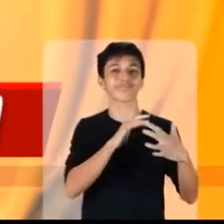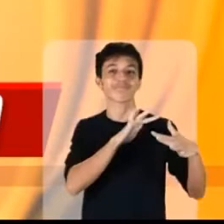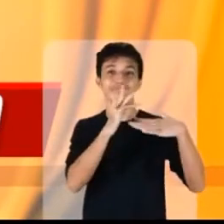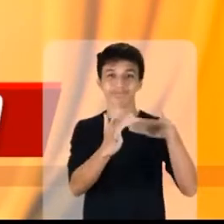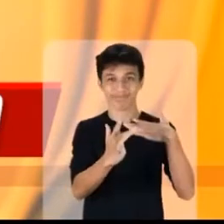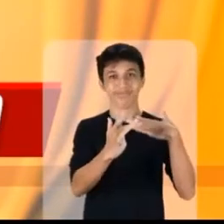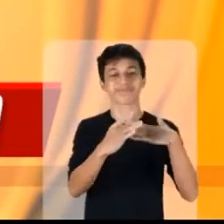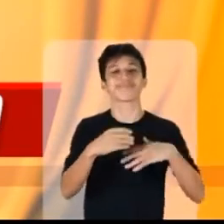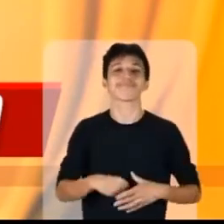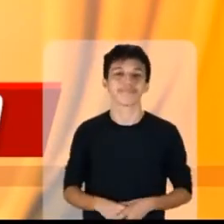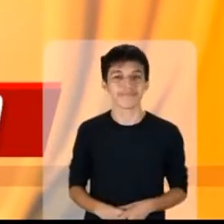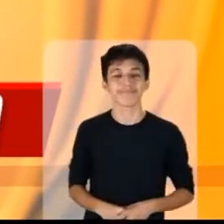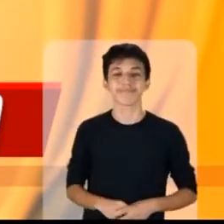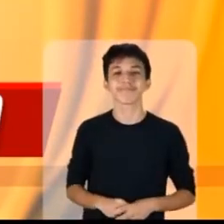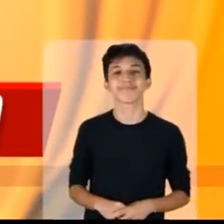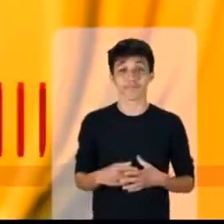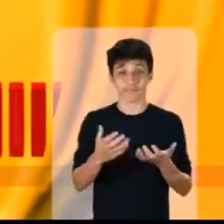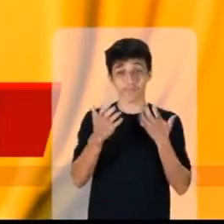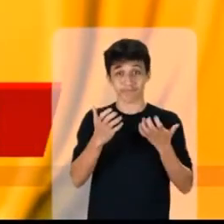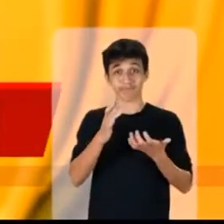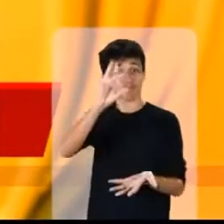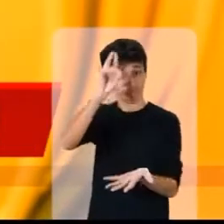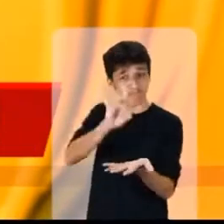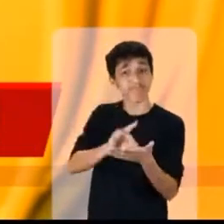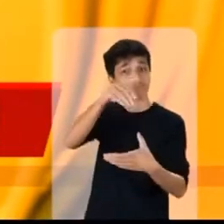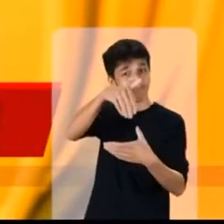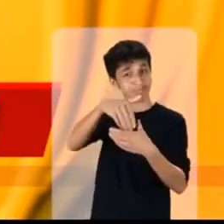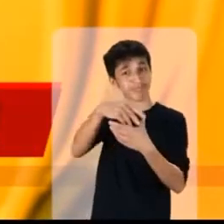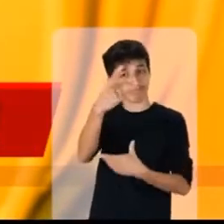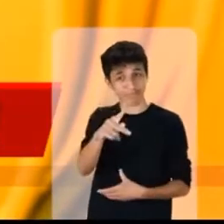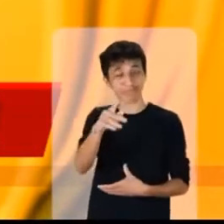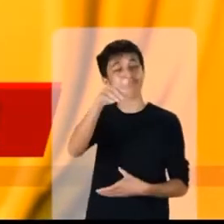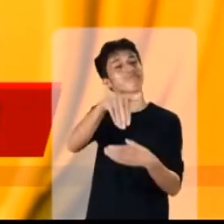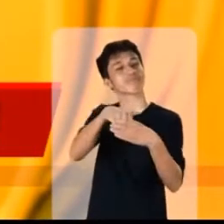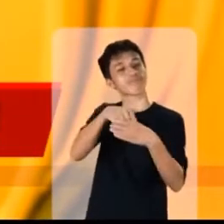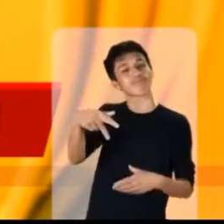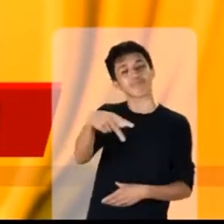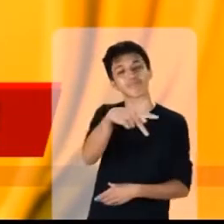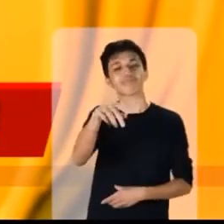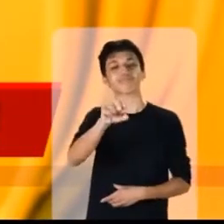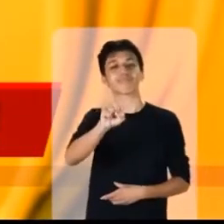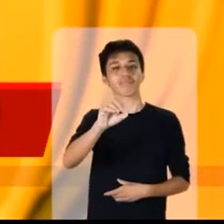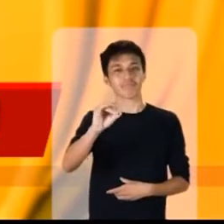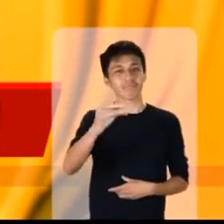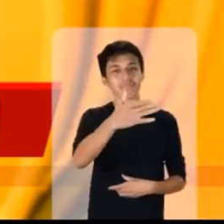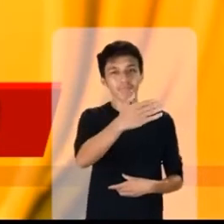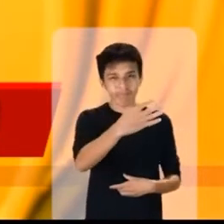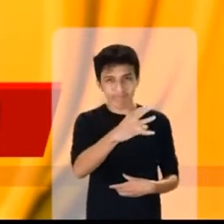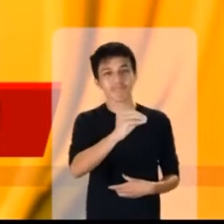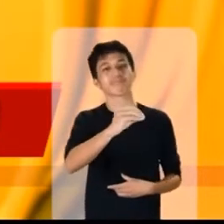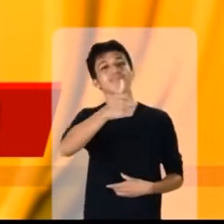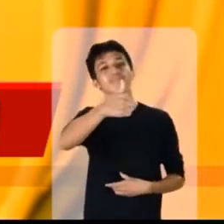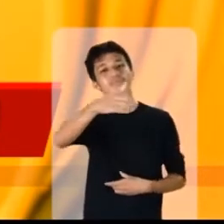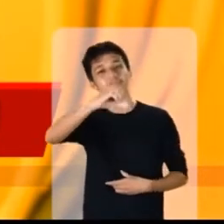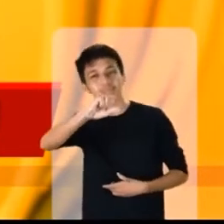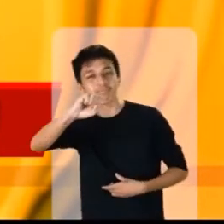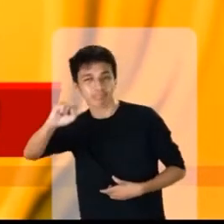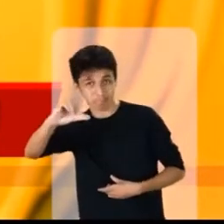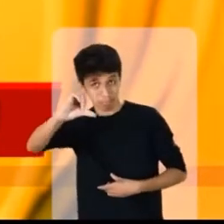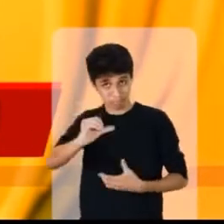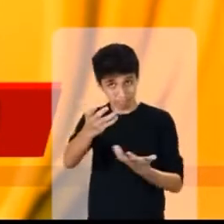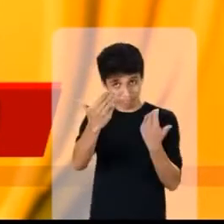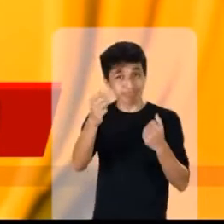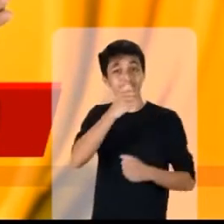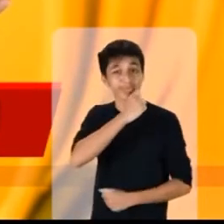-0-0. Me siga nas redes sociais. Quero fazer valer o seu voto. Vote Professora Socorro Costa, 40-7-8